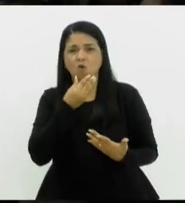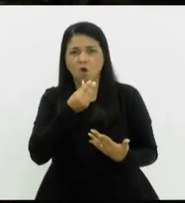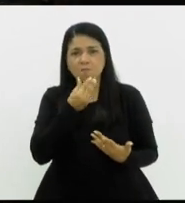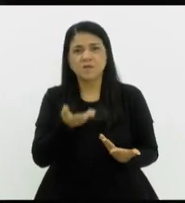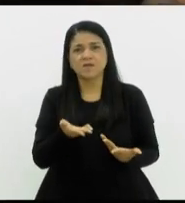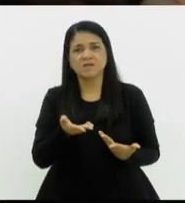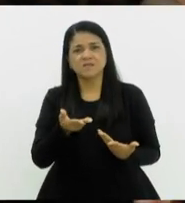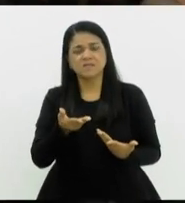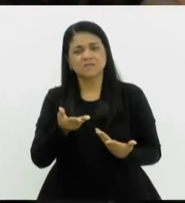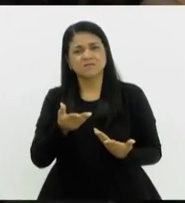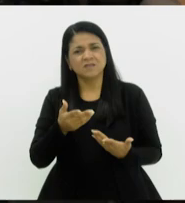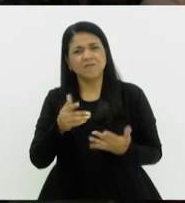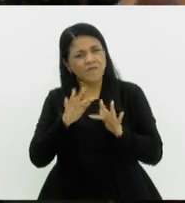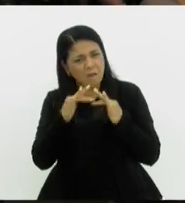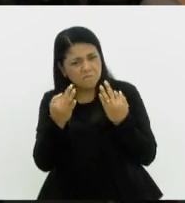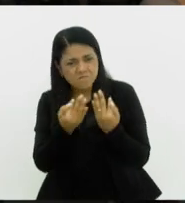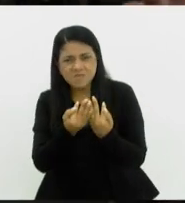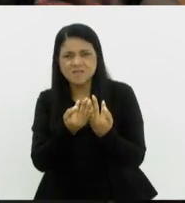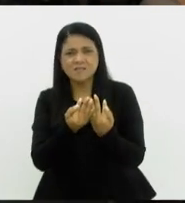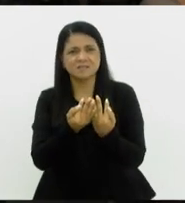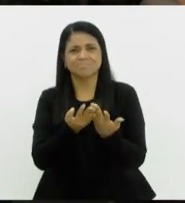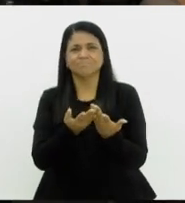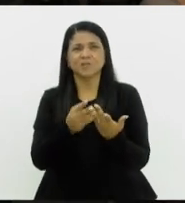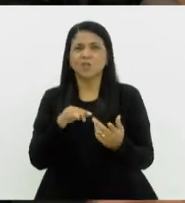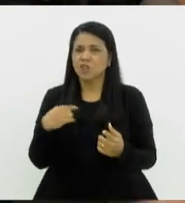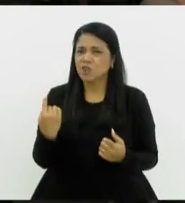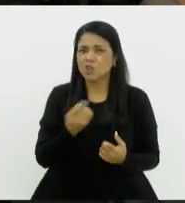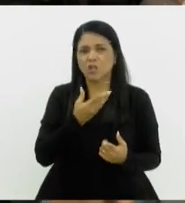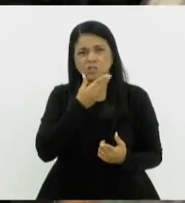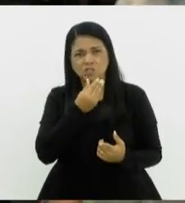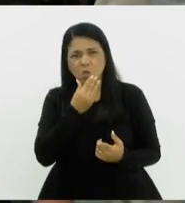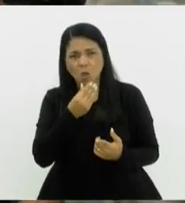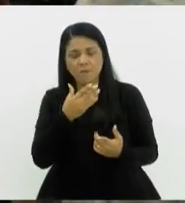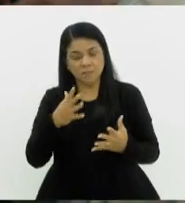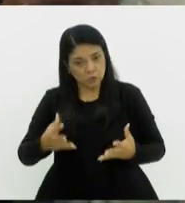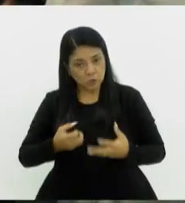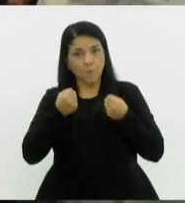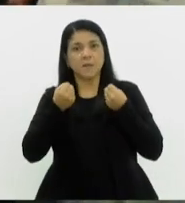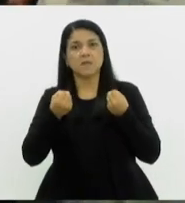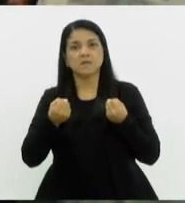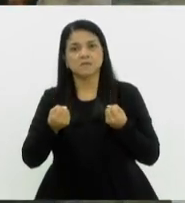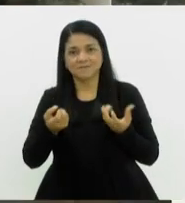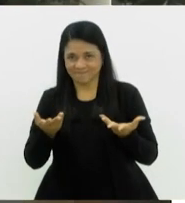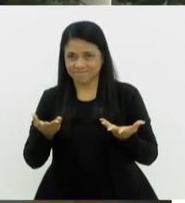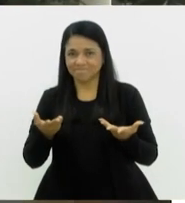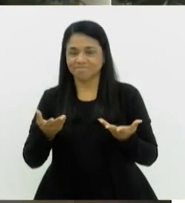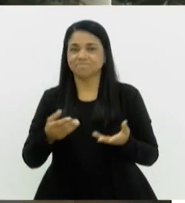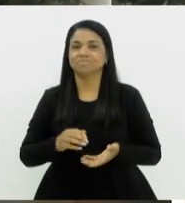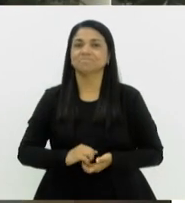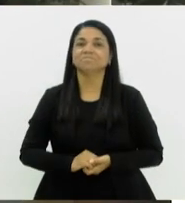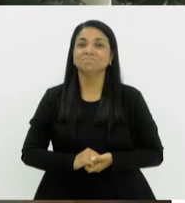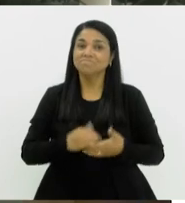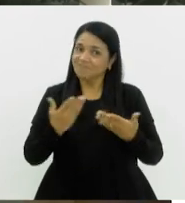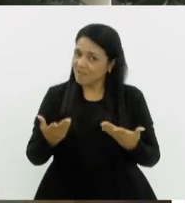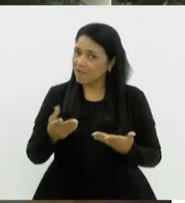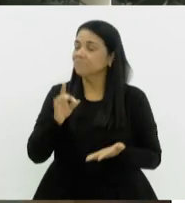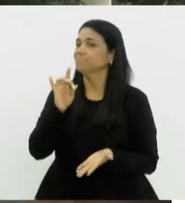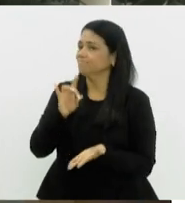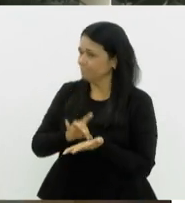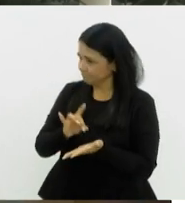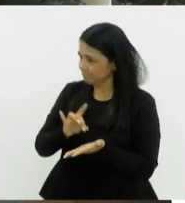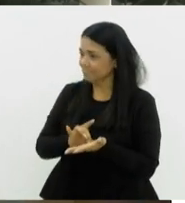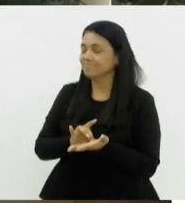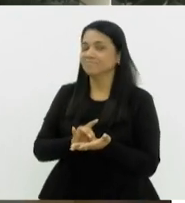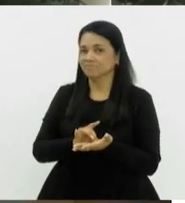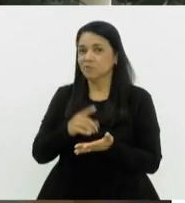eles não merecem, assim como nós, ser pegos desprevenidos. É isso aí, recado do